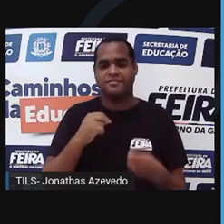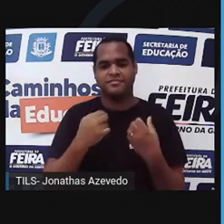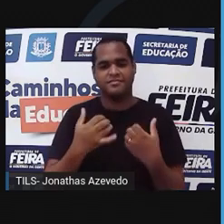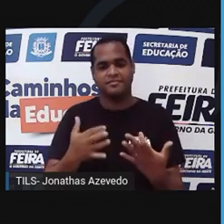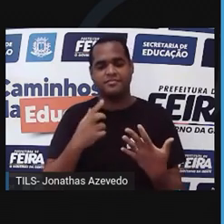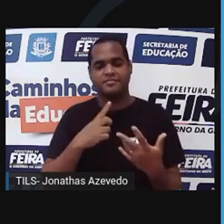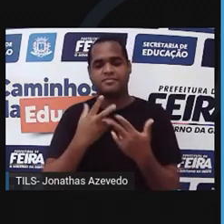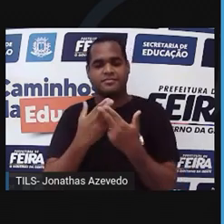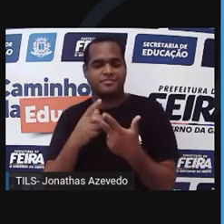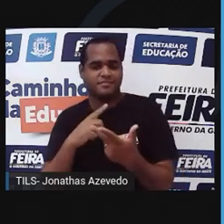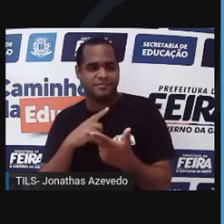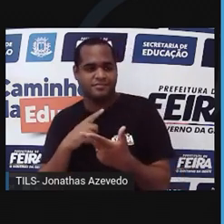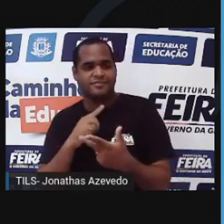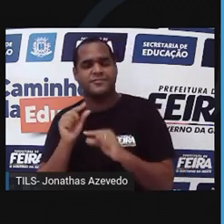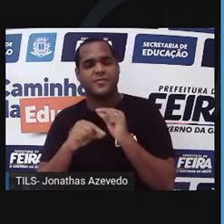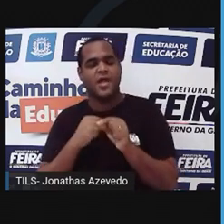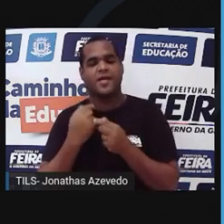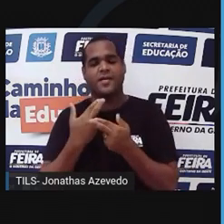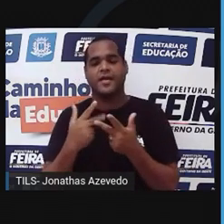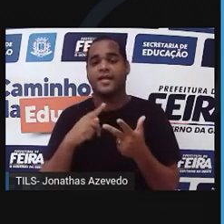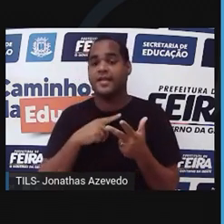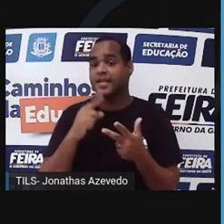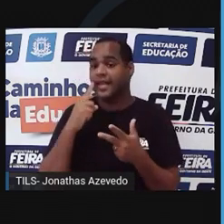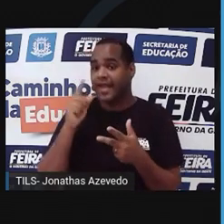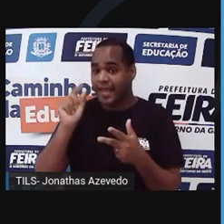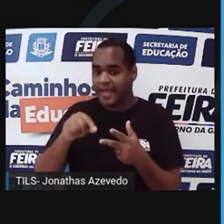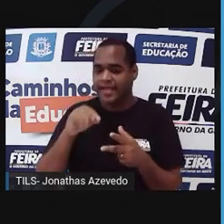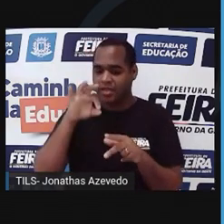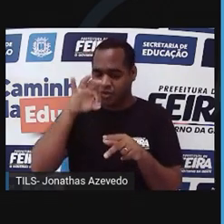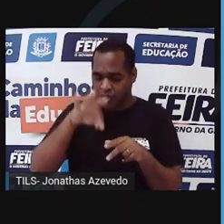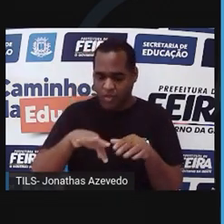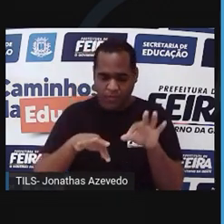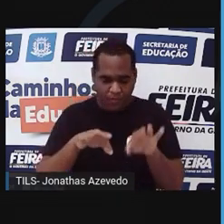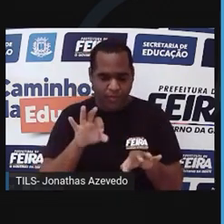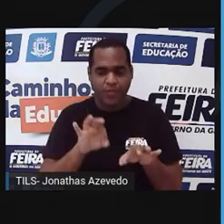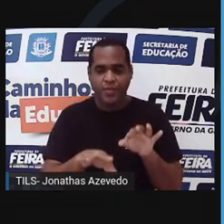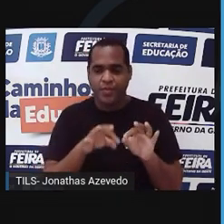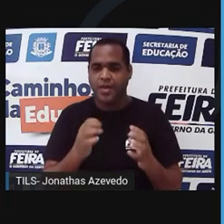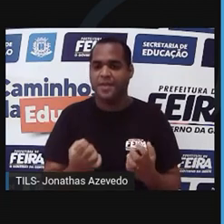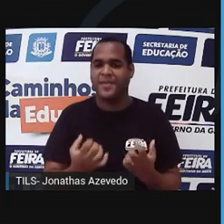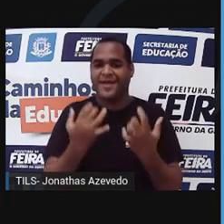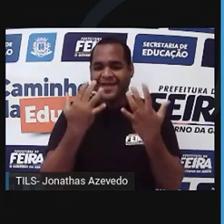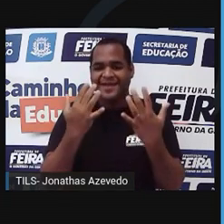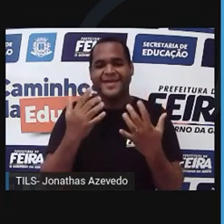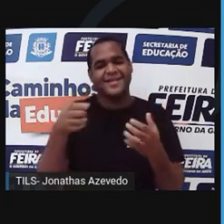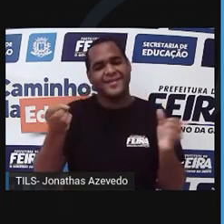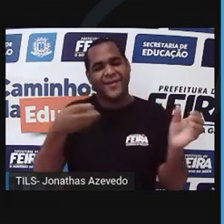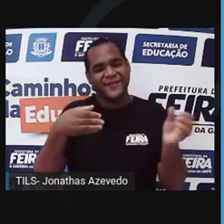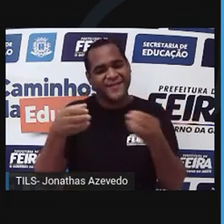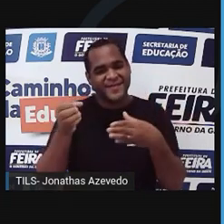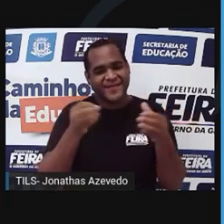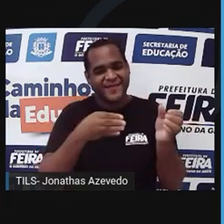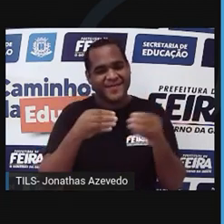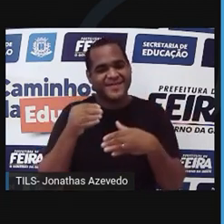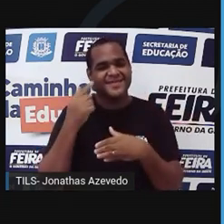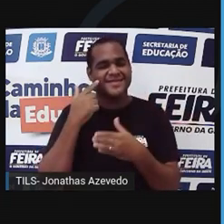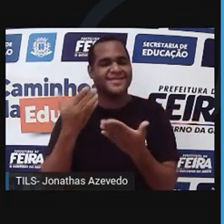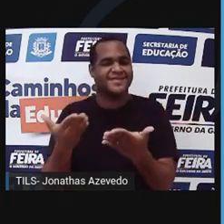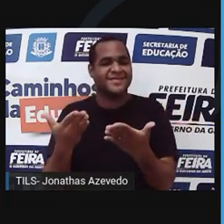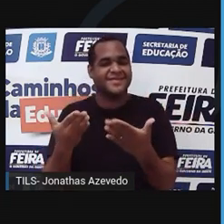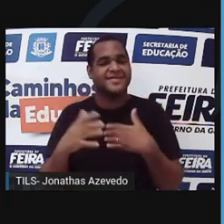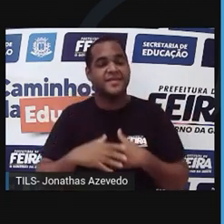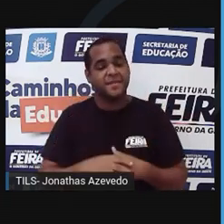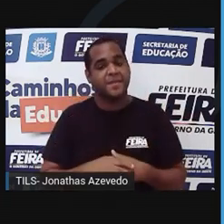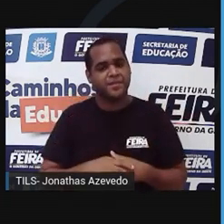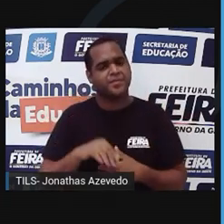esporos por aí. Os esporos, então, vão cair no solo e vão germinar, vão dar origem aos gametófitos. E o